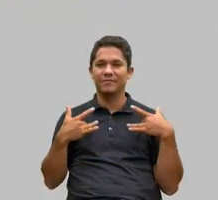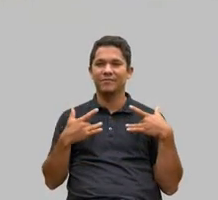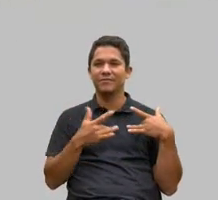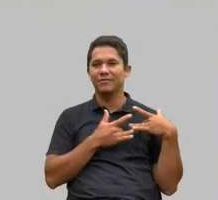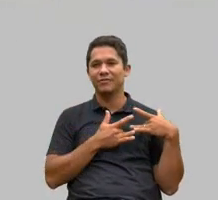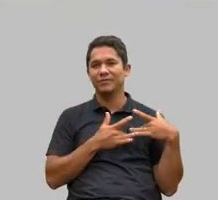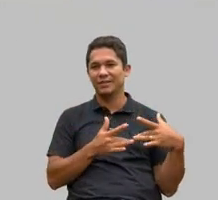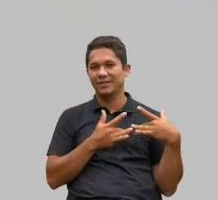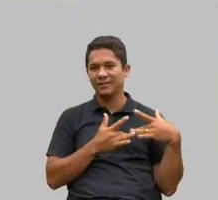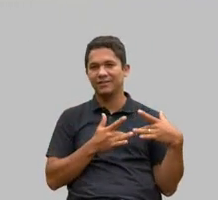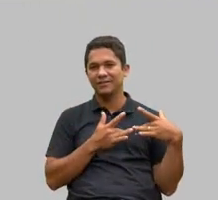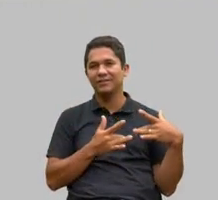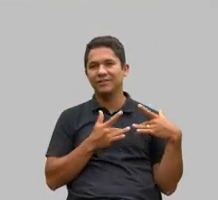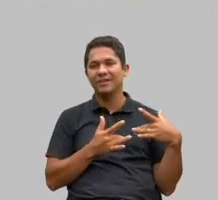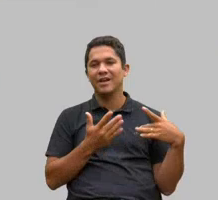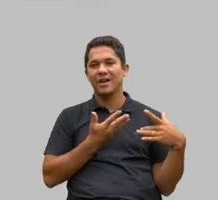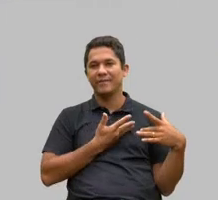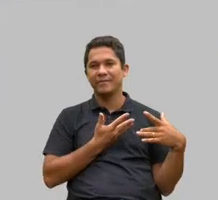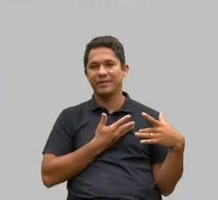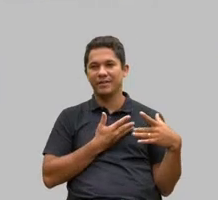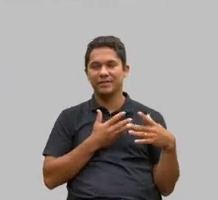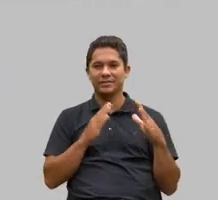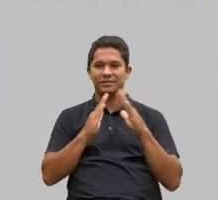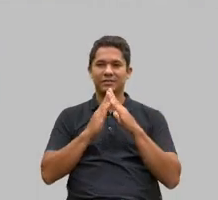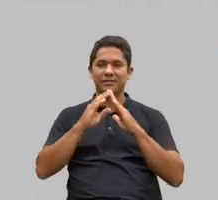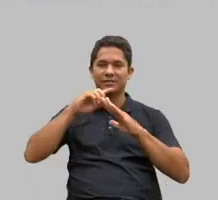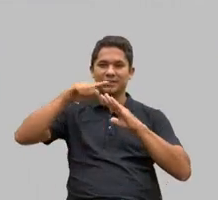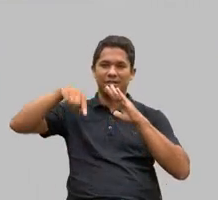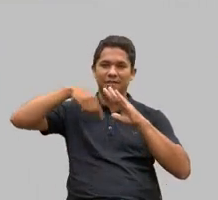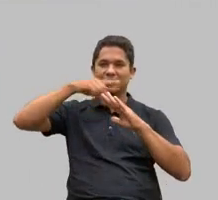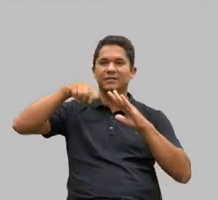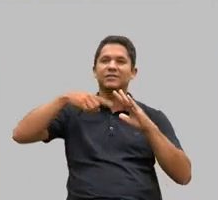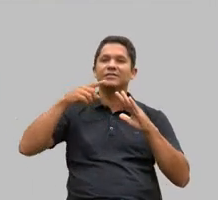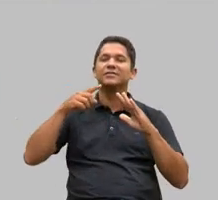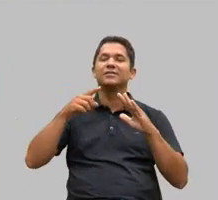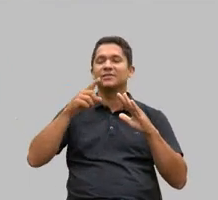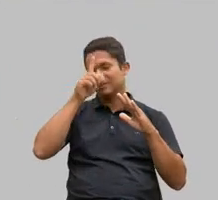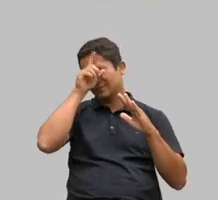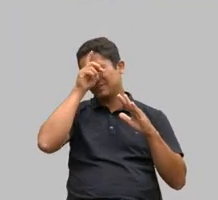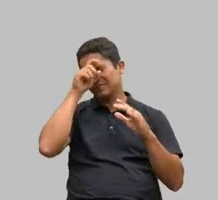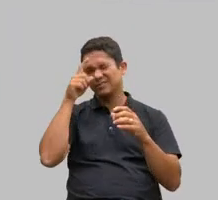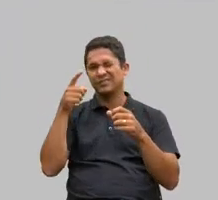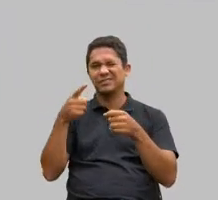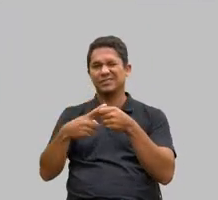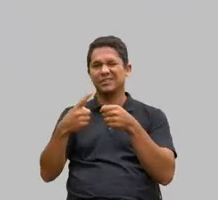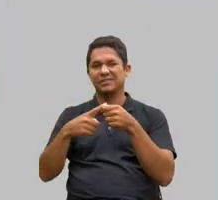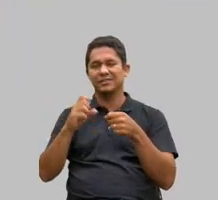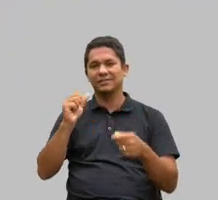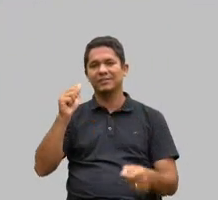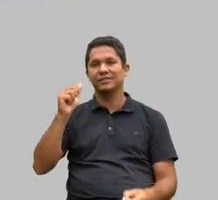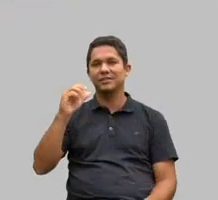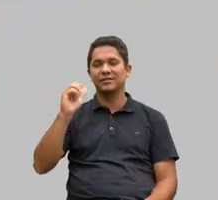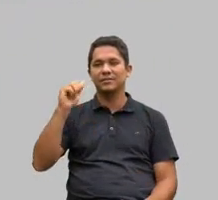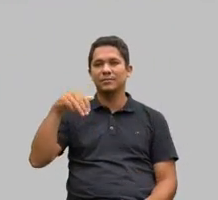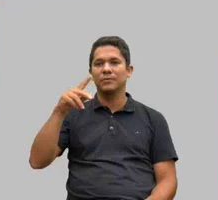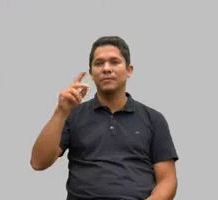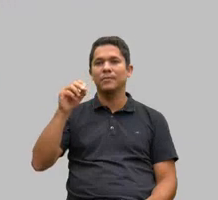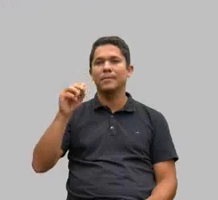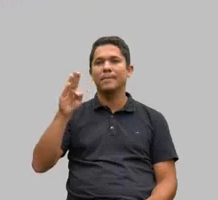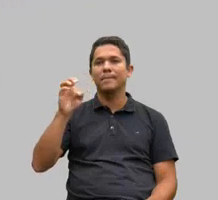já premiadas e o companheiro me fez lembrar essa situação e por tudo que discutimos eu tenho certeza